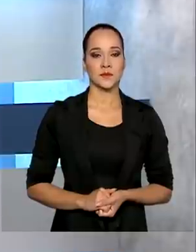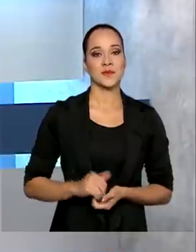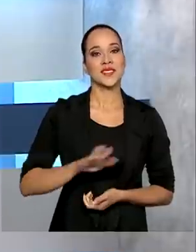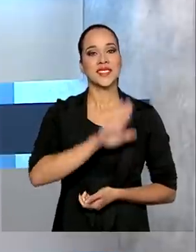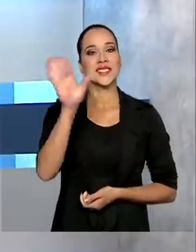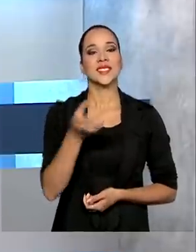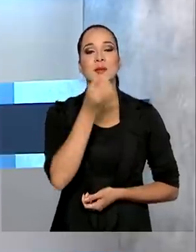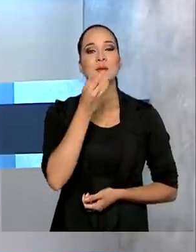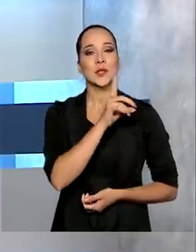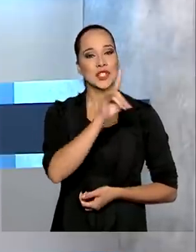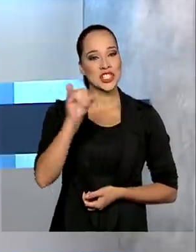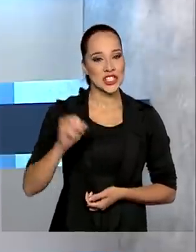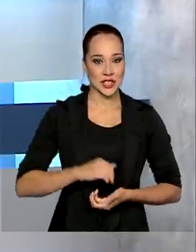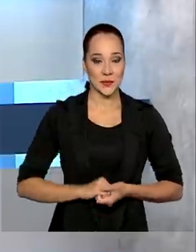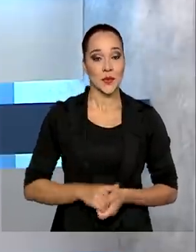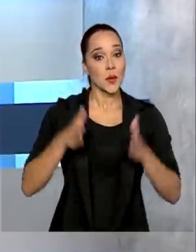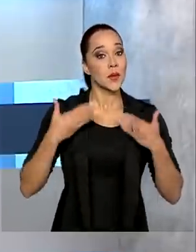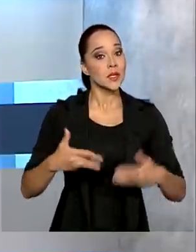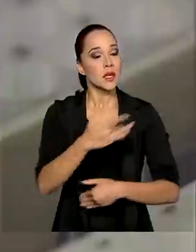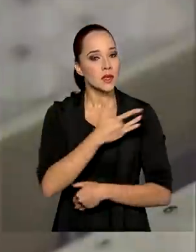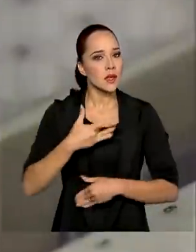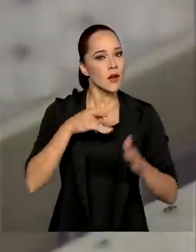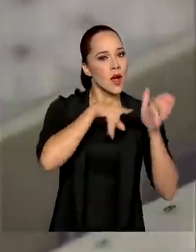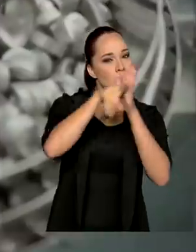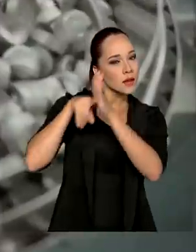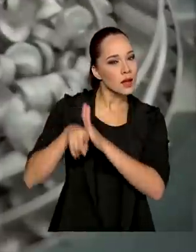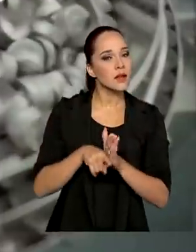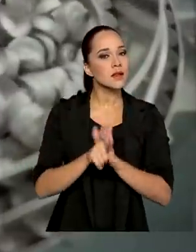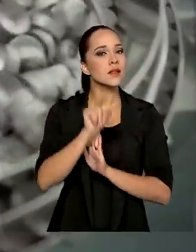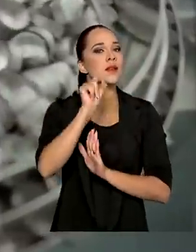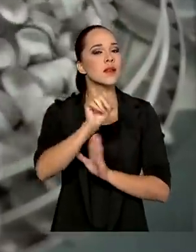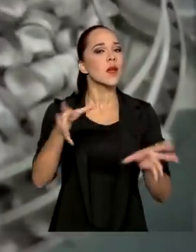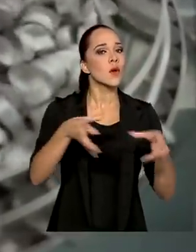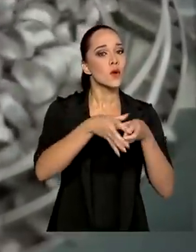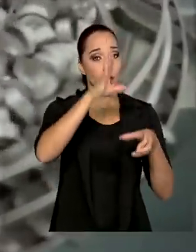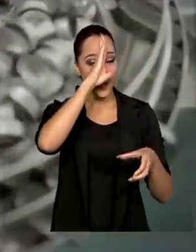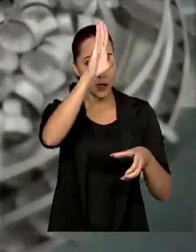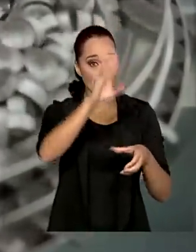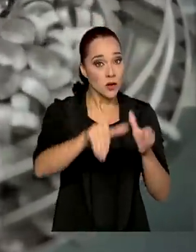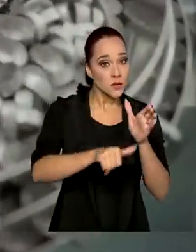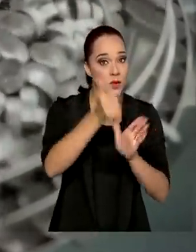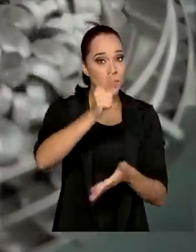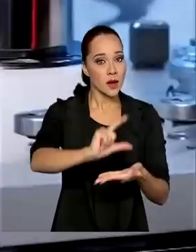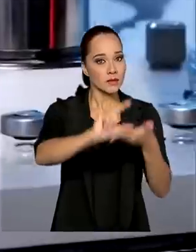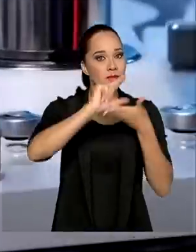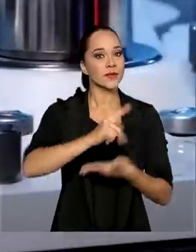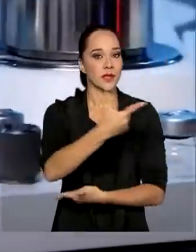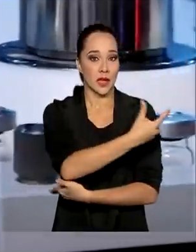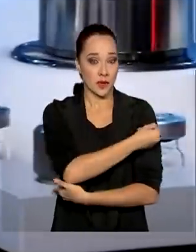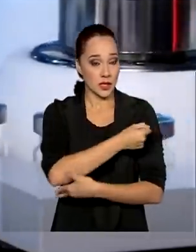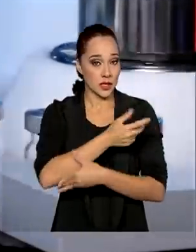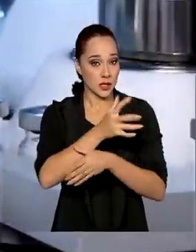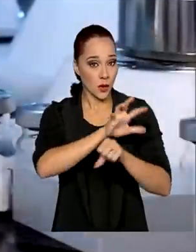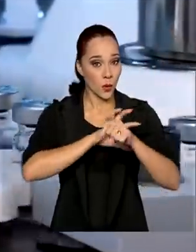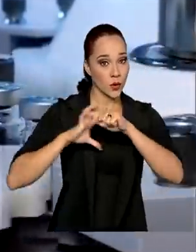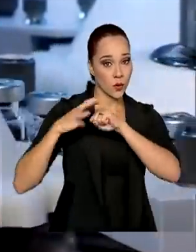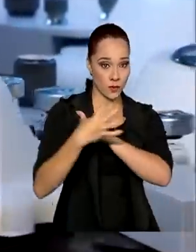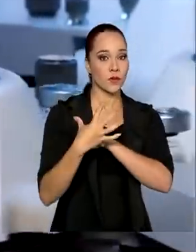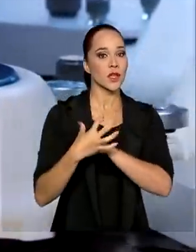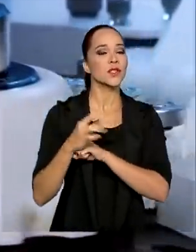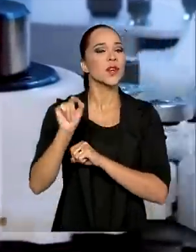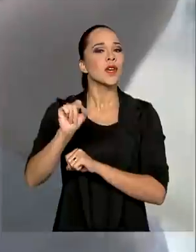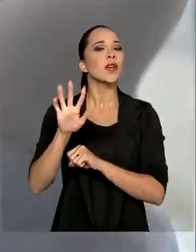Olá, bom dia! Ministério da Saúde analisa quem vai receber as primeiras doses da vacina contra a Covid-19